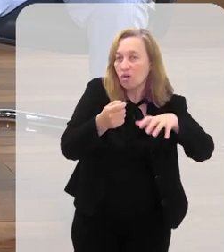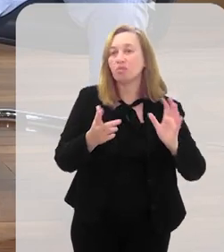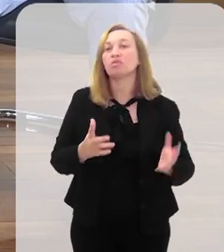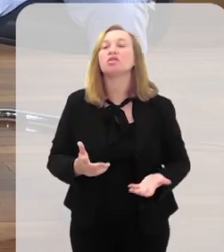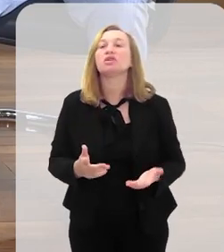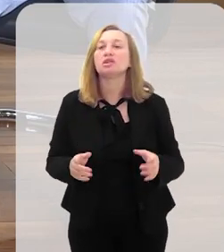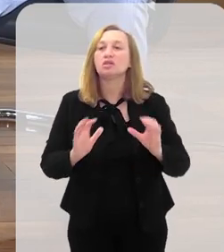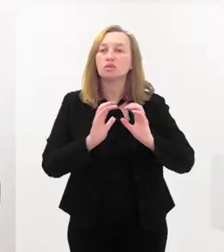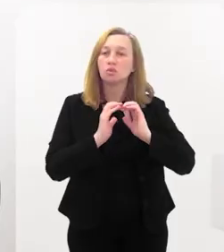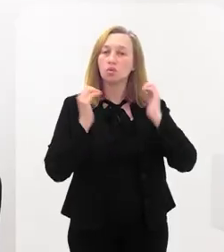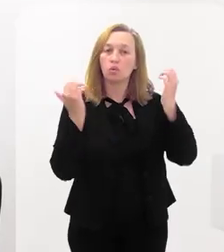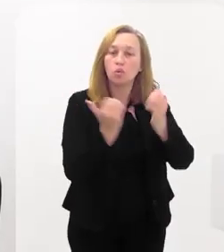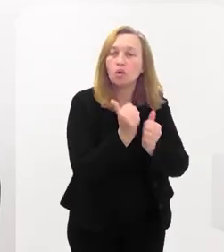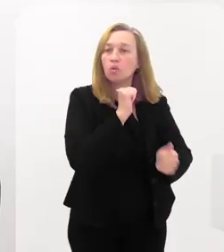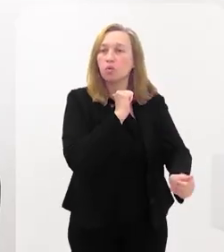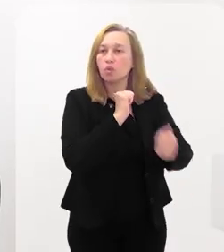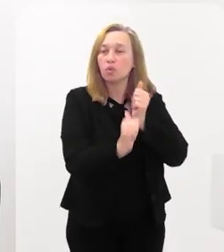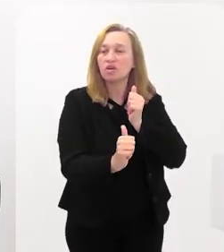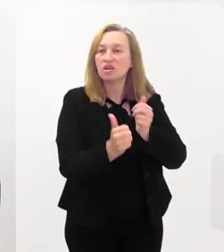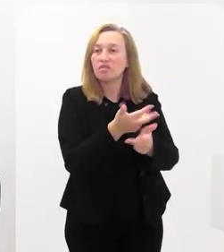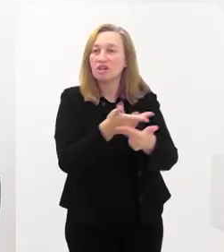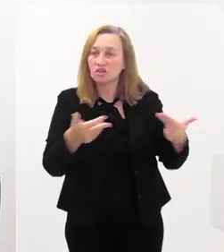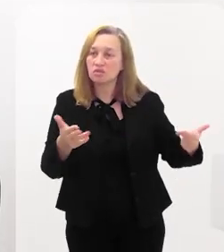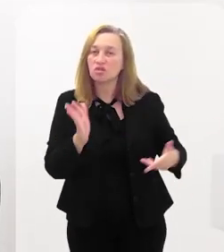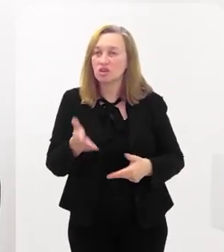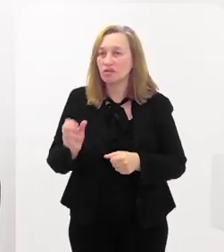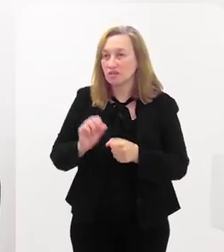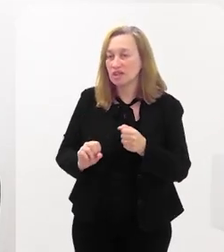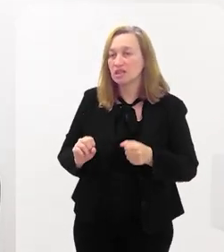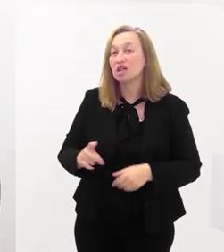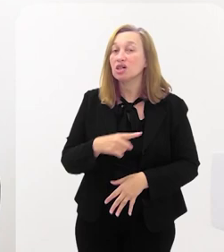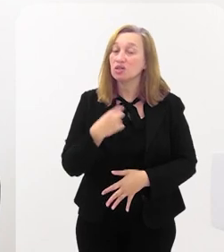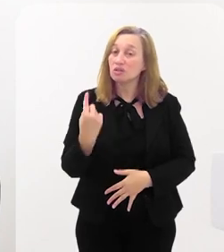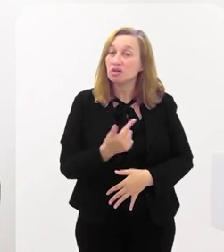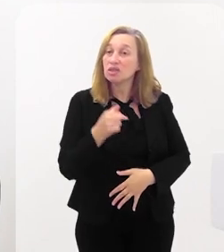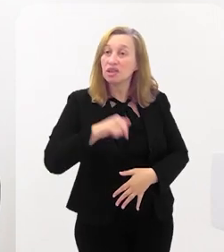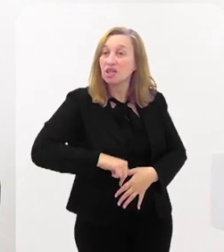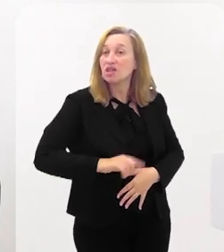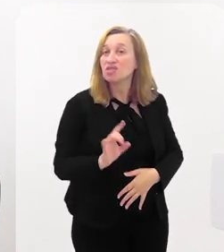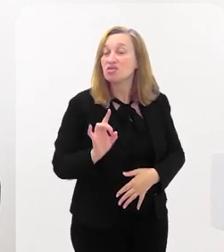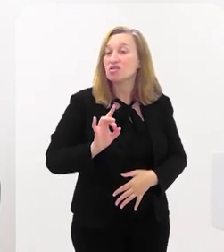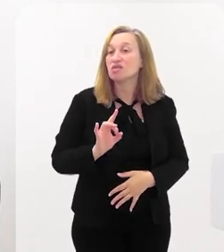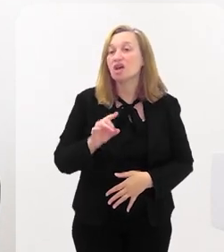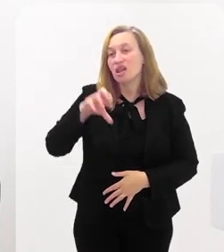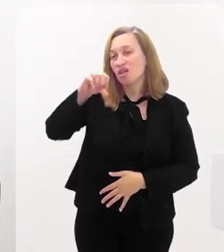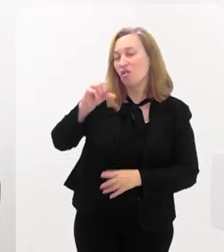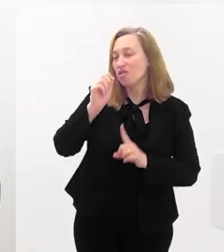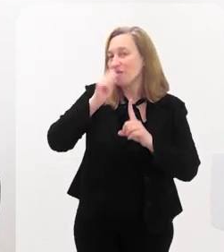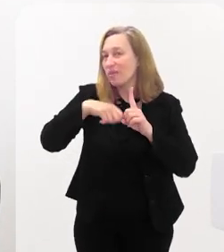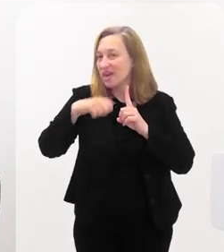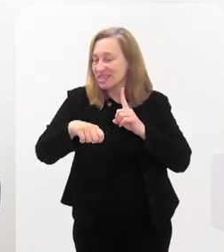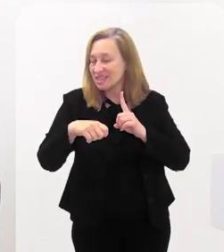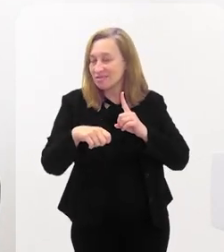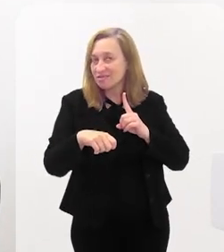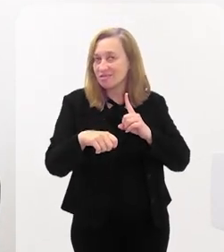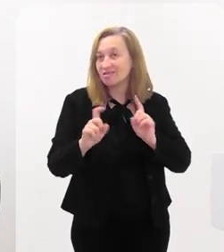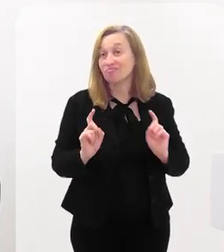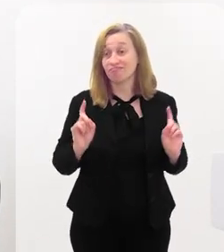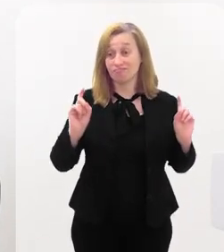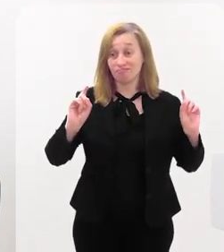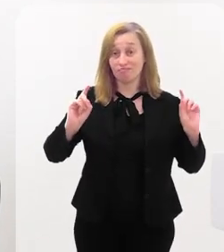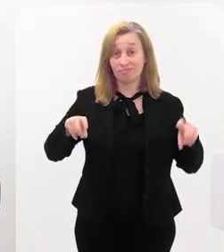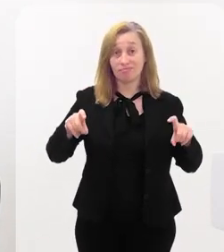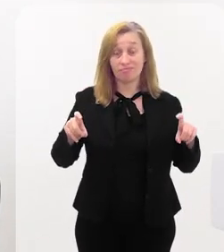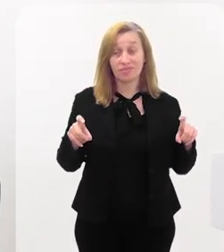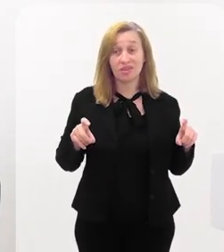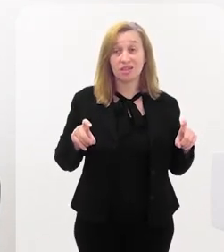nos estádios e arenas esportivas. A gente fez bastante coisa. E estamos aqui apenas há nove meses, nove meses de